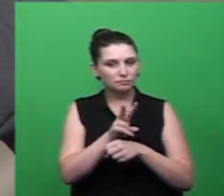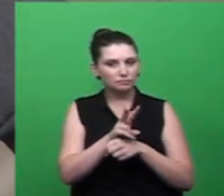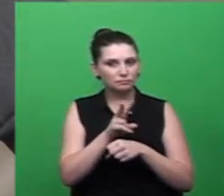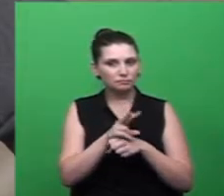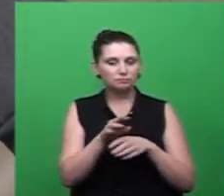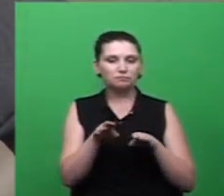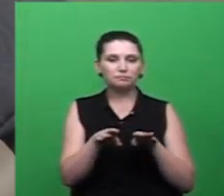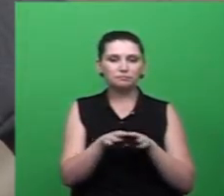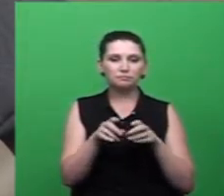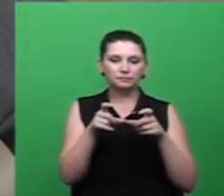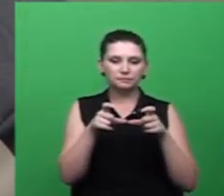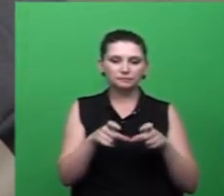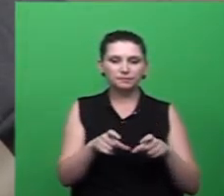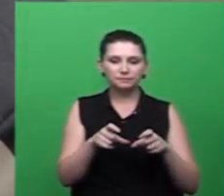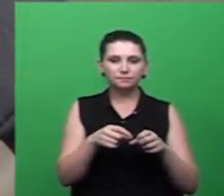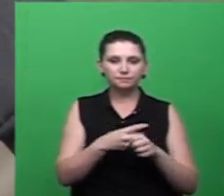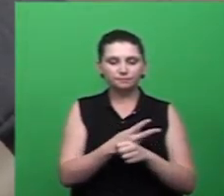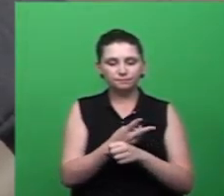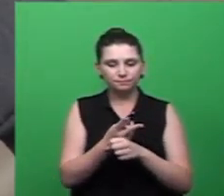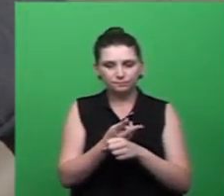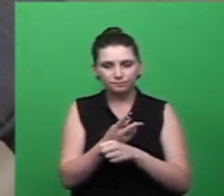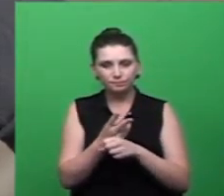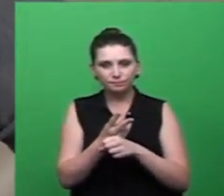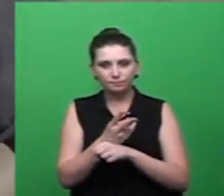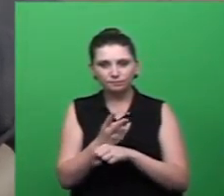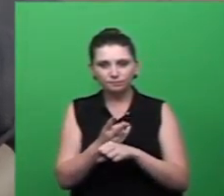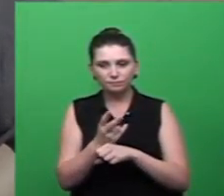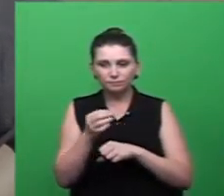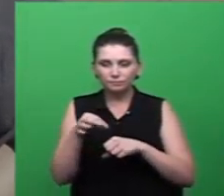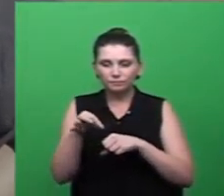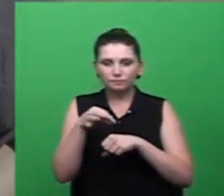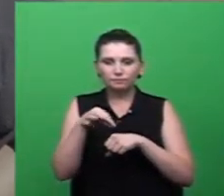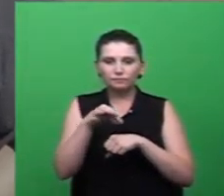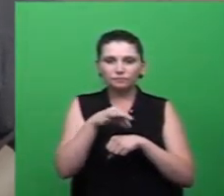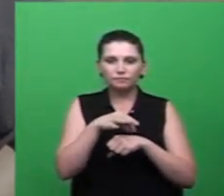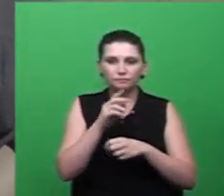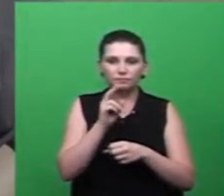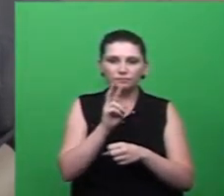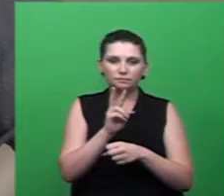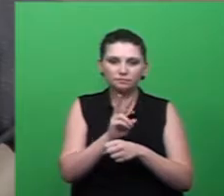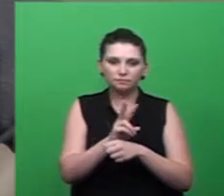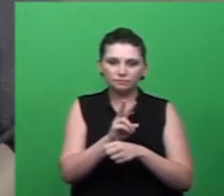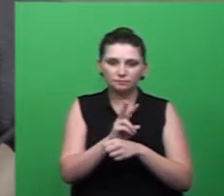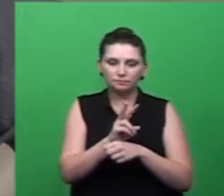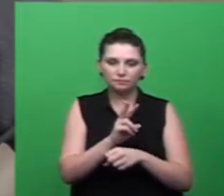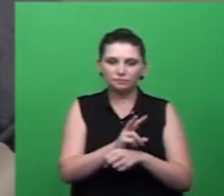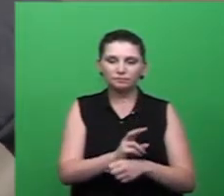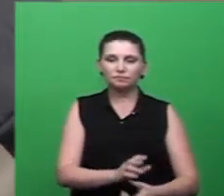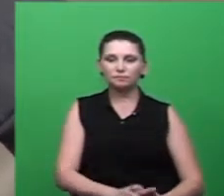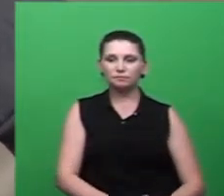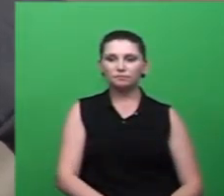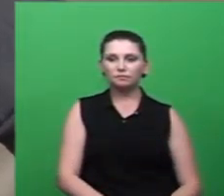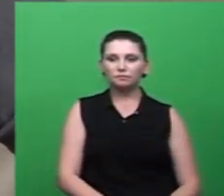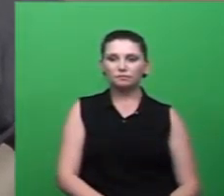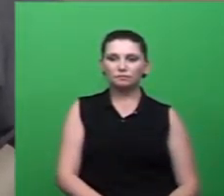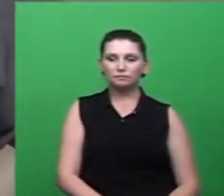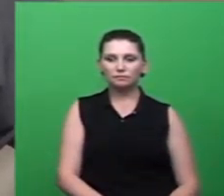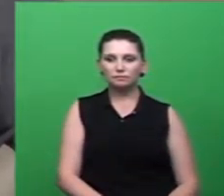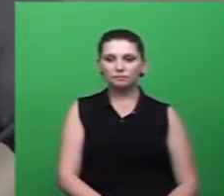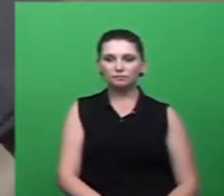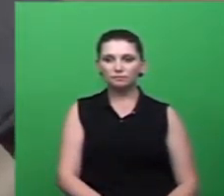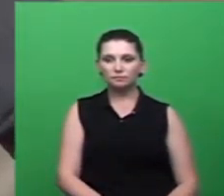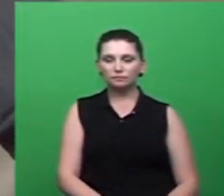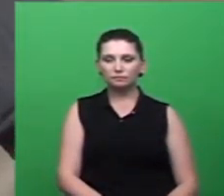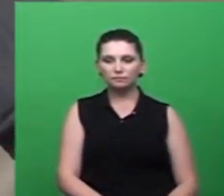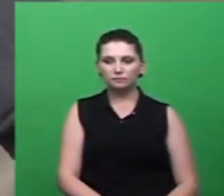locais monitorados para que não ocorra depósito de ovos nesses locais. Esses